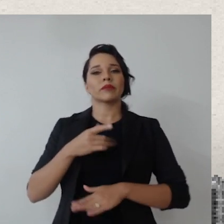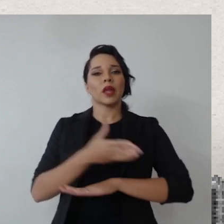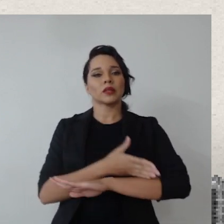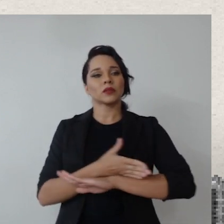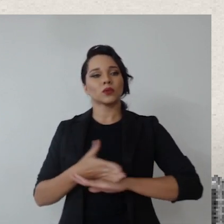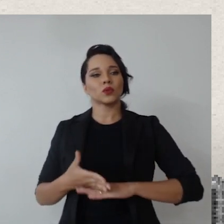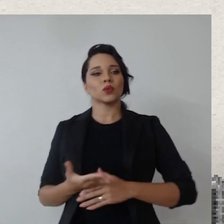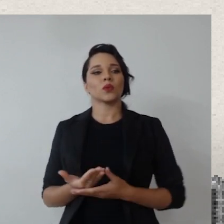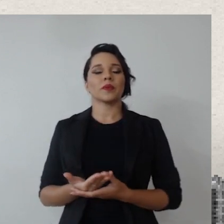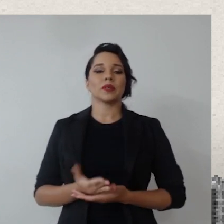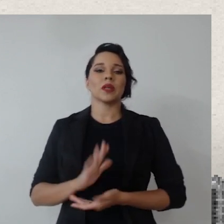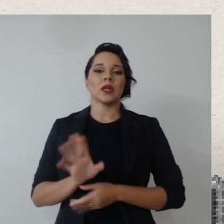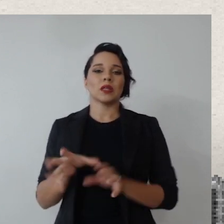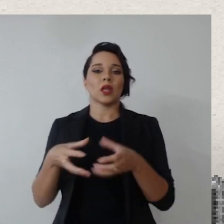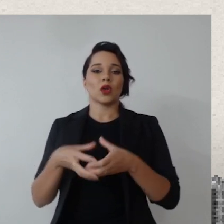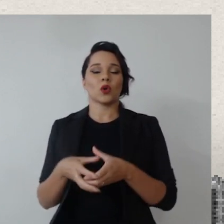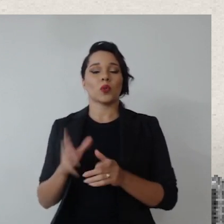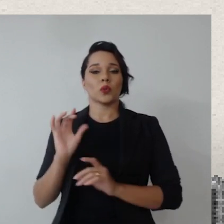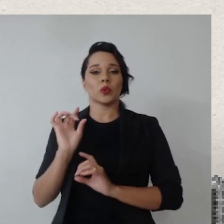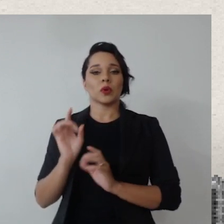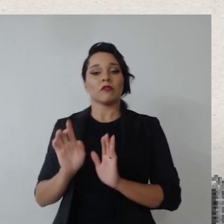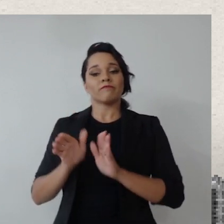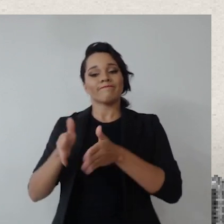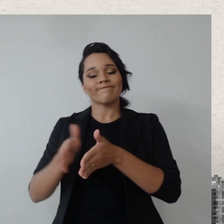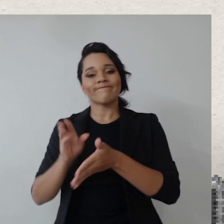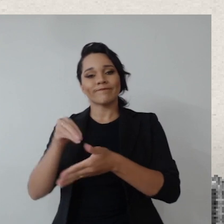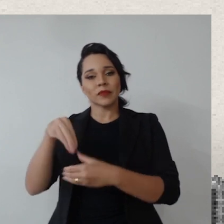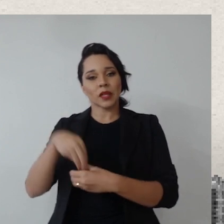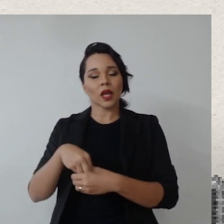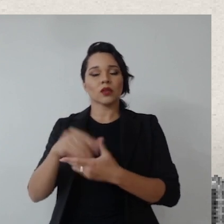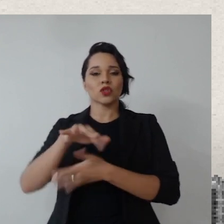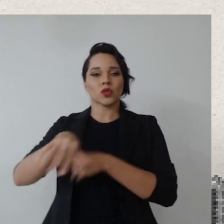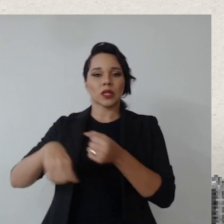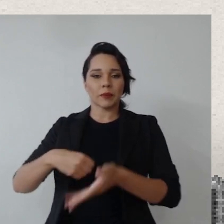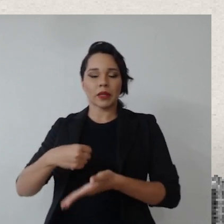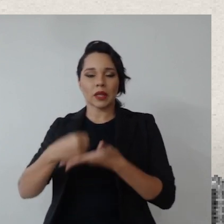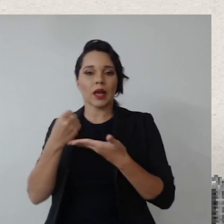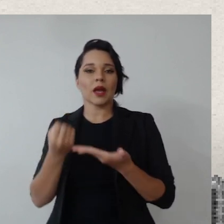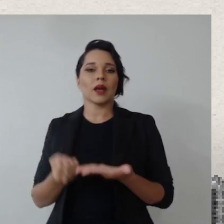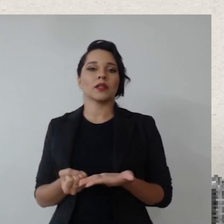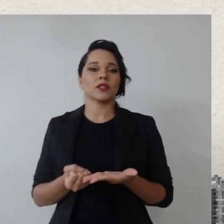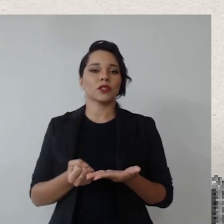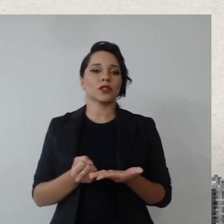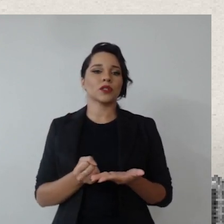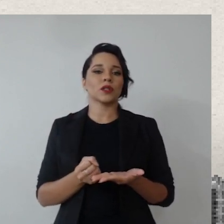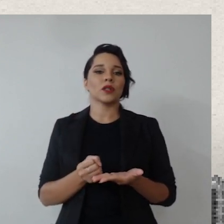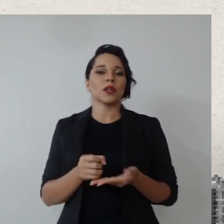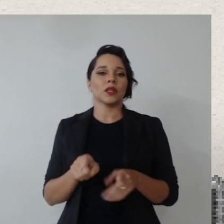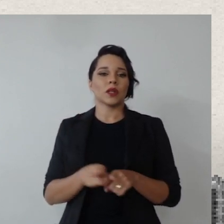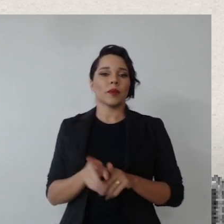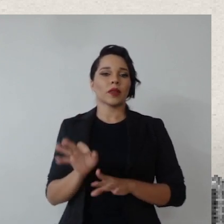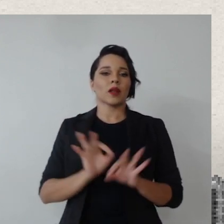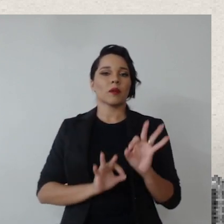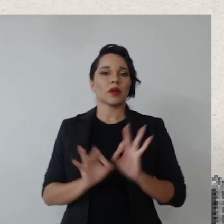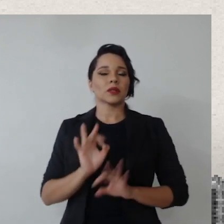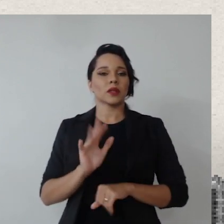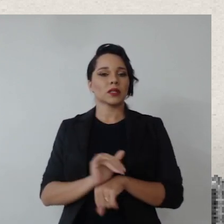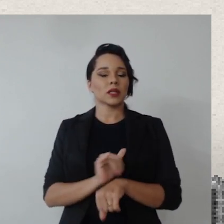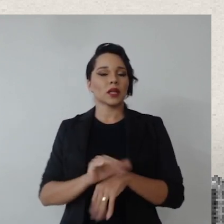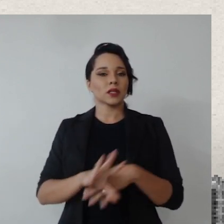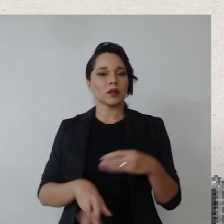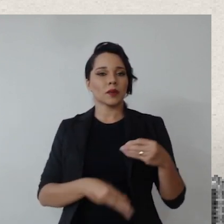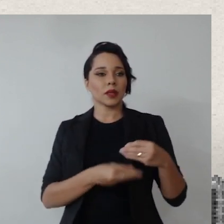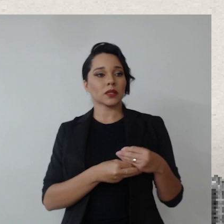essas práticas de, nós temos comitês específicos dentro da estrutura, o comitê de sustentabilidade, e na construção dos